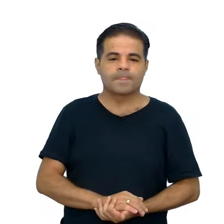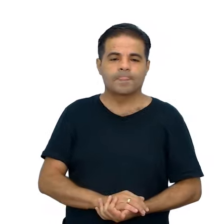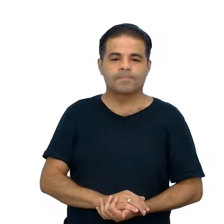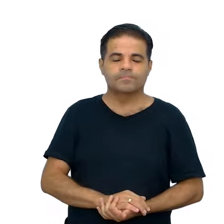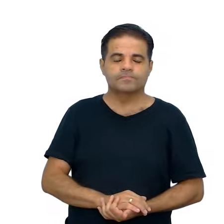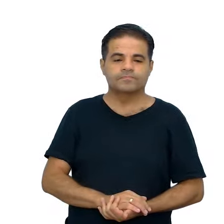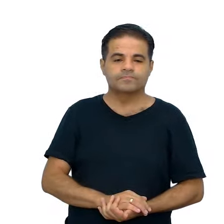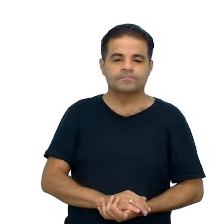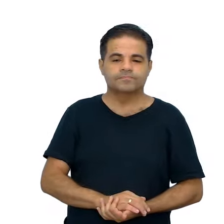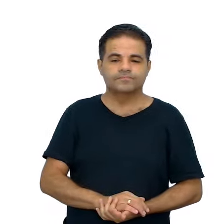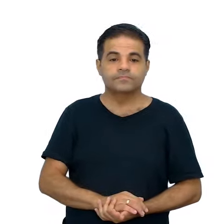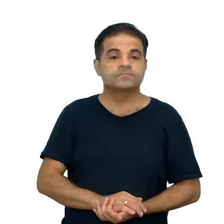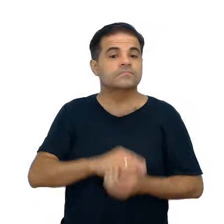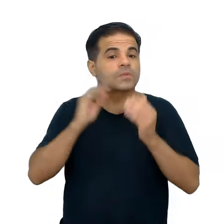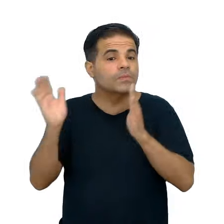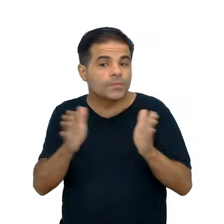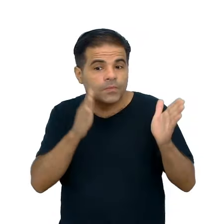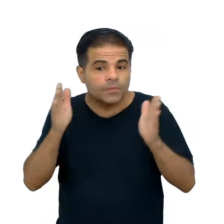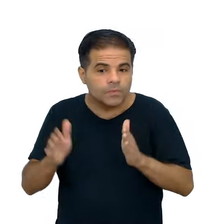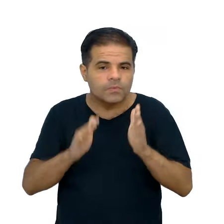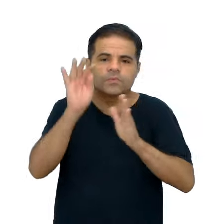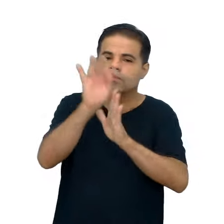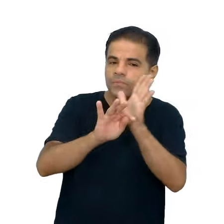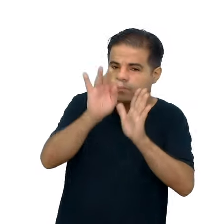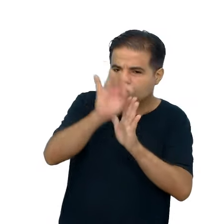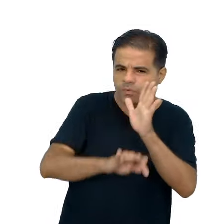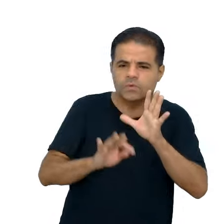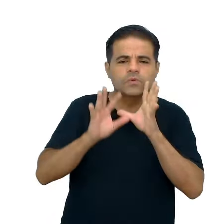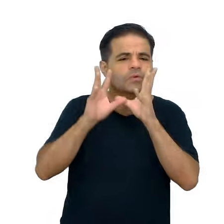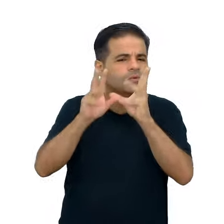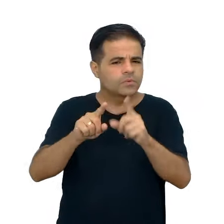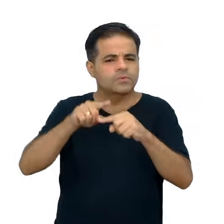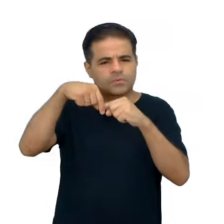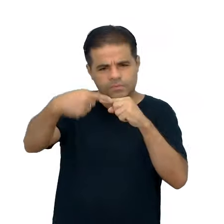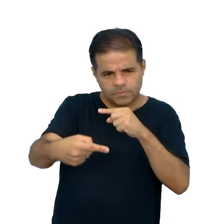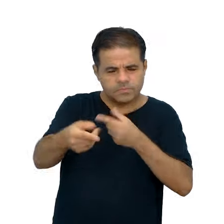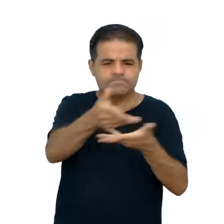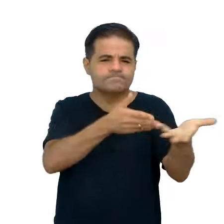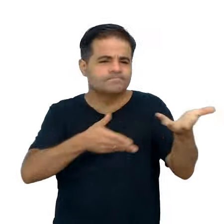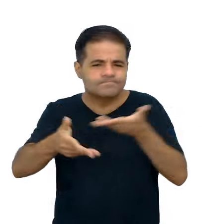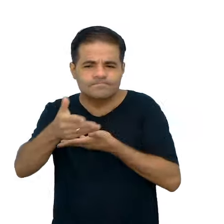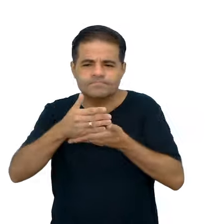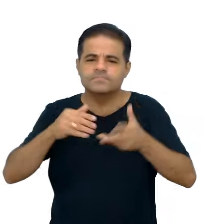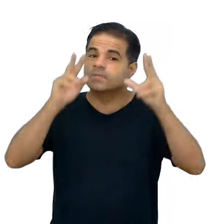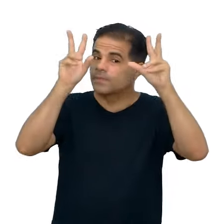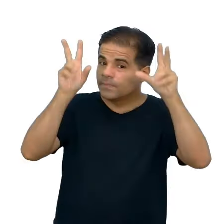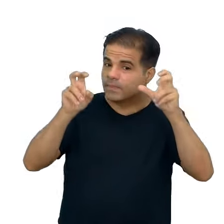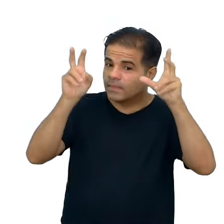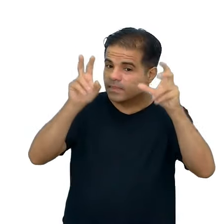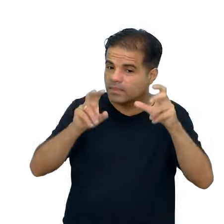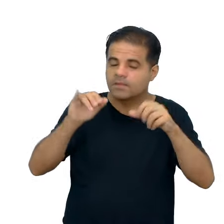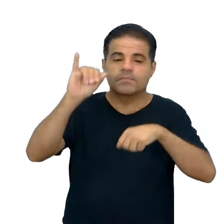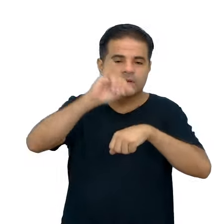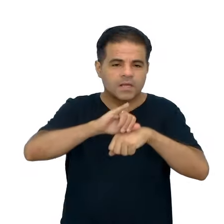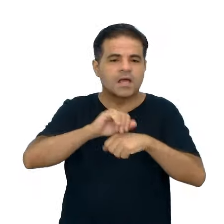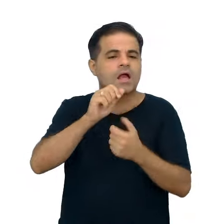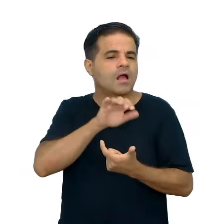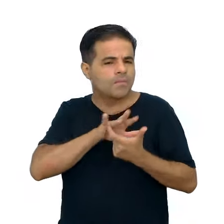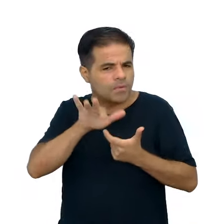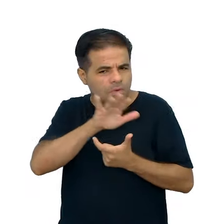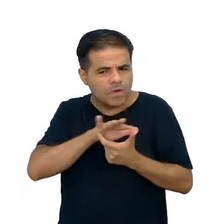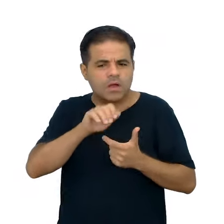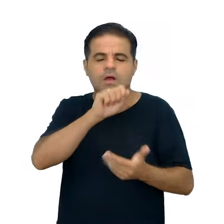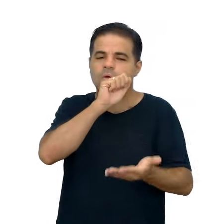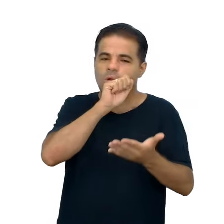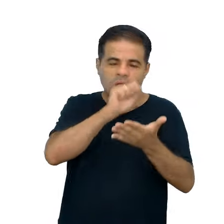produção textual. Depois, nós vamos relacionar o tema central, que é o letramento, às